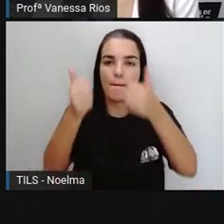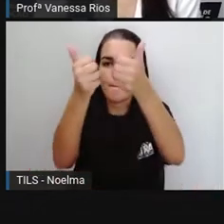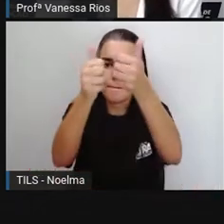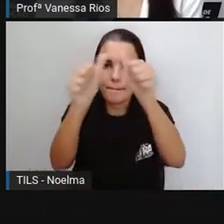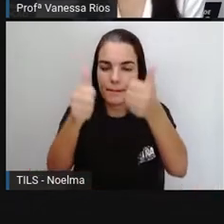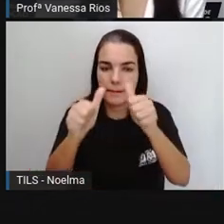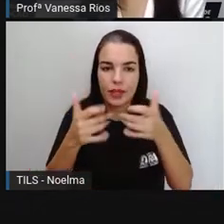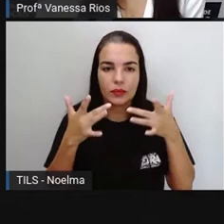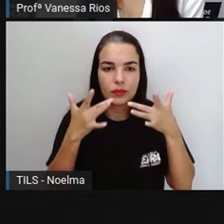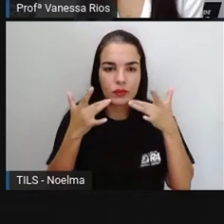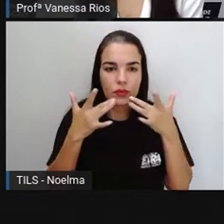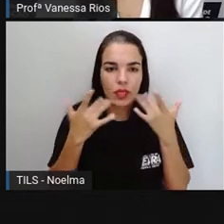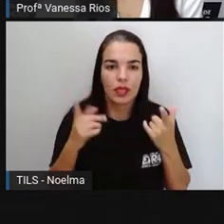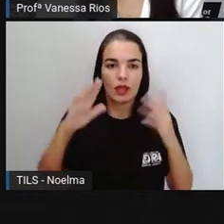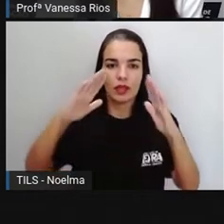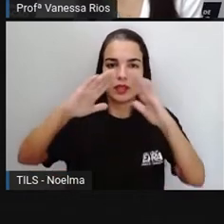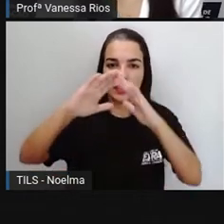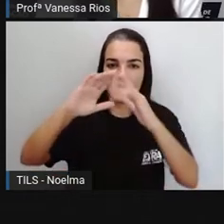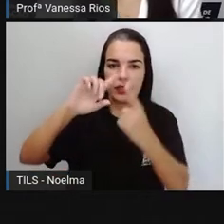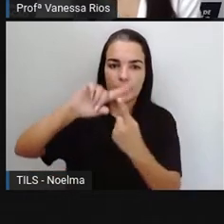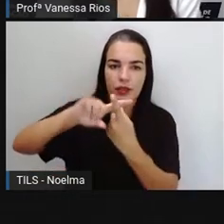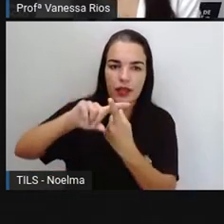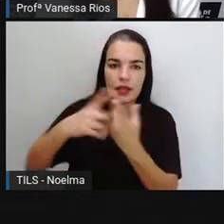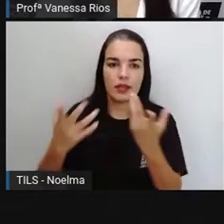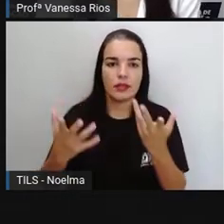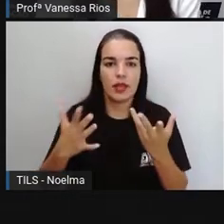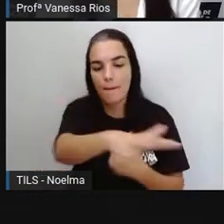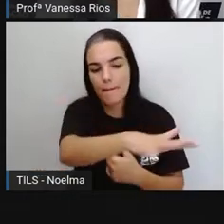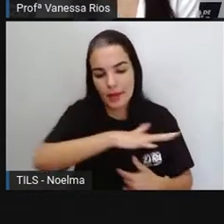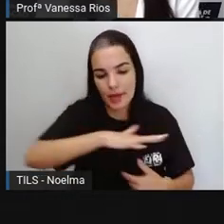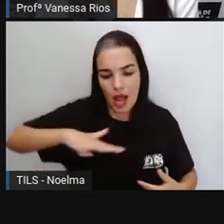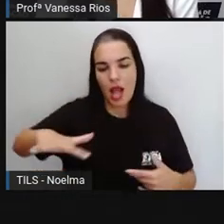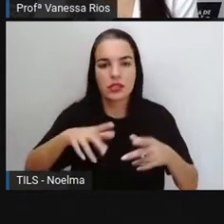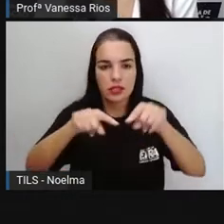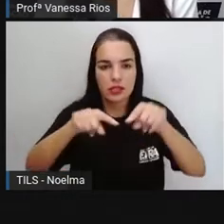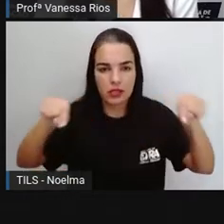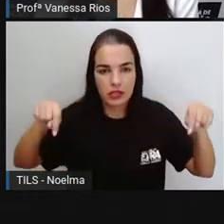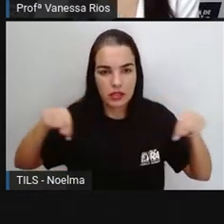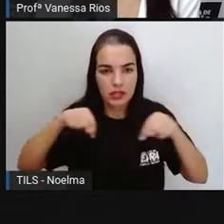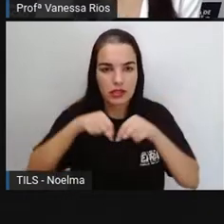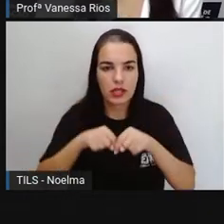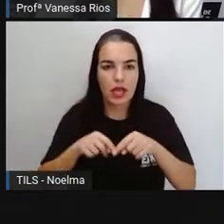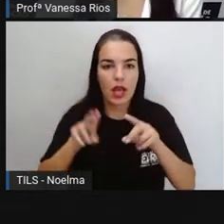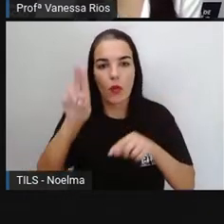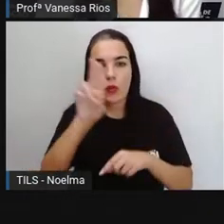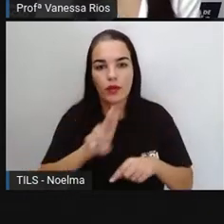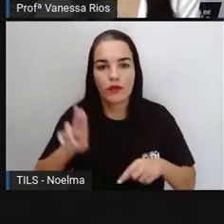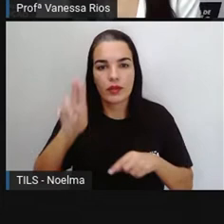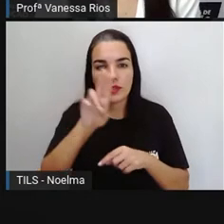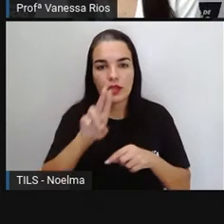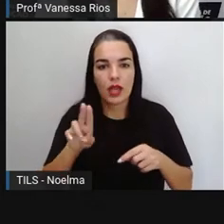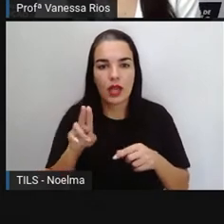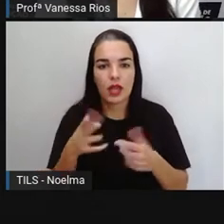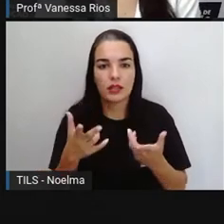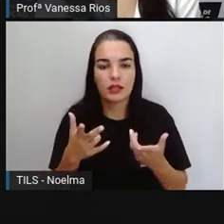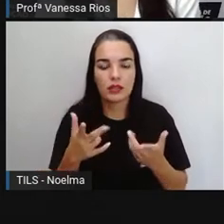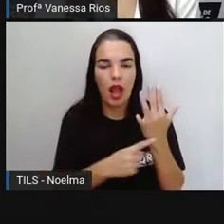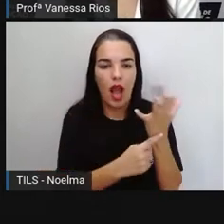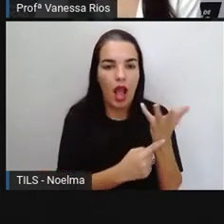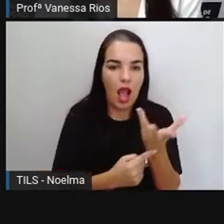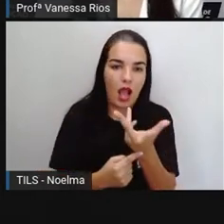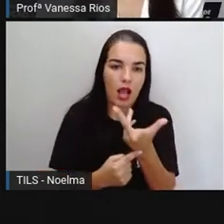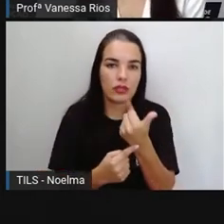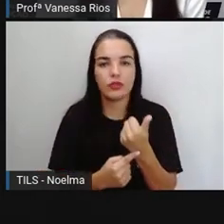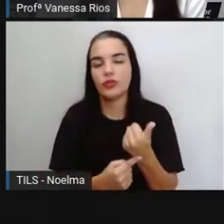museus, os teatros, as igrejas, as praças, universidades, monumentos, obras de